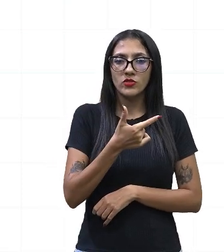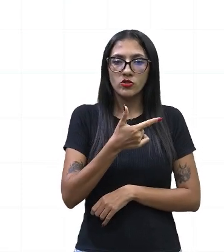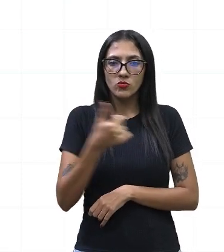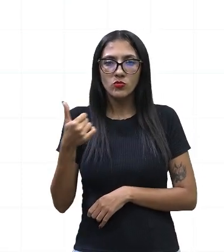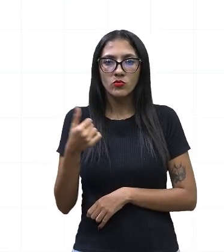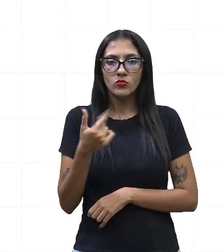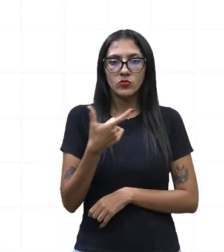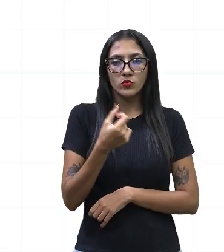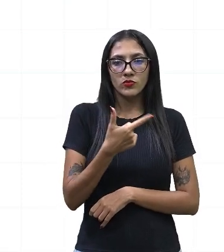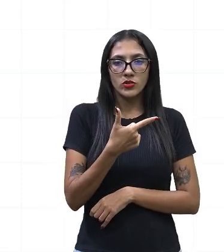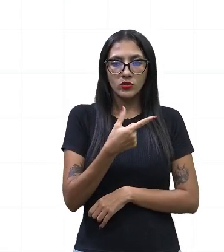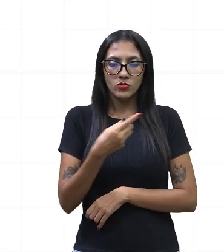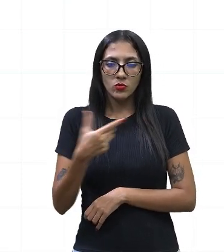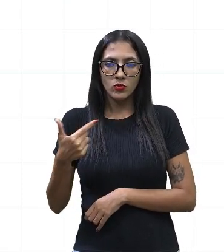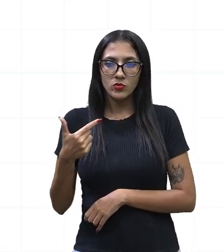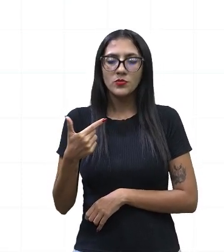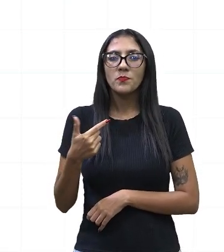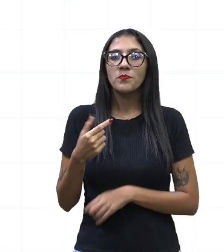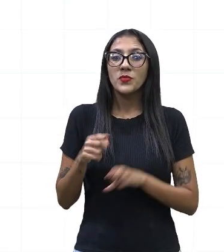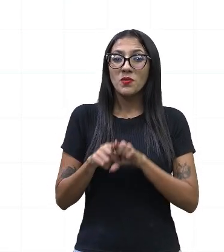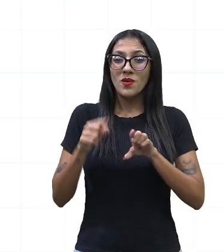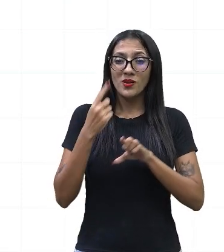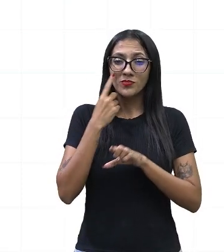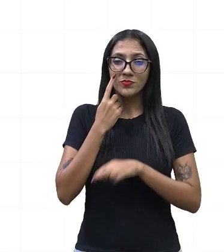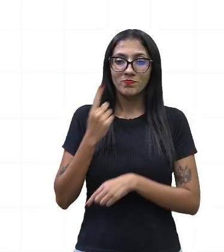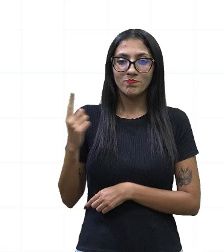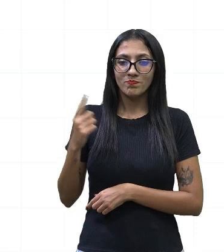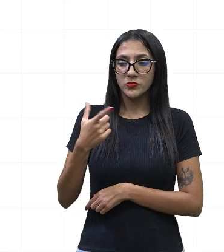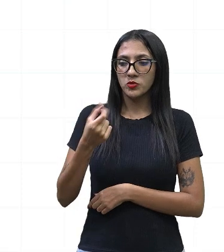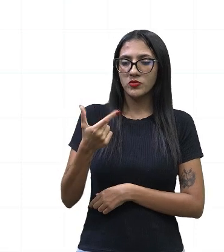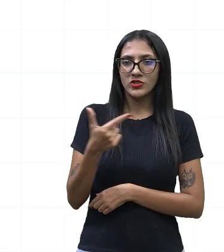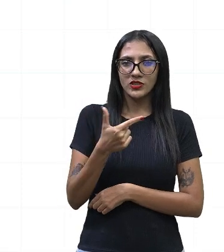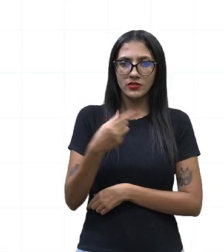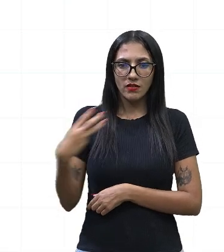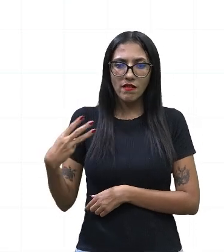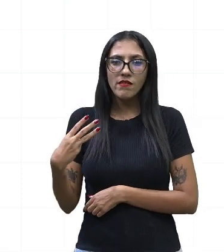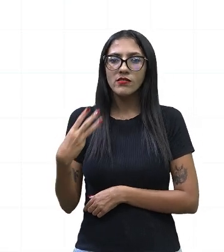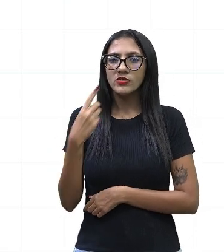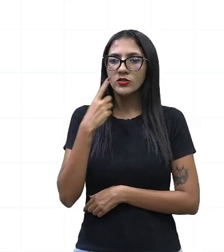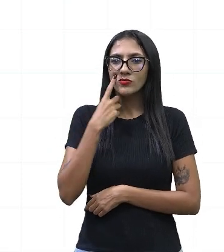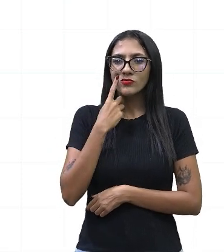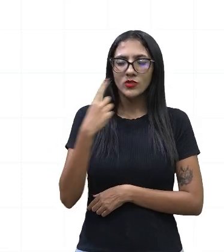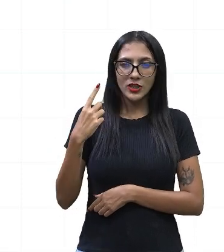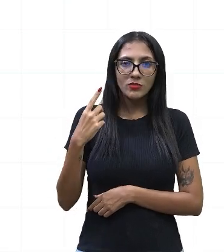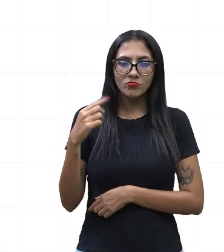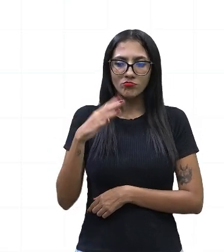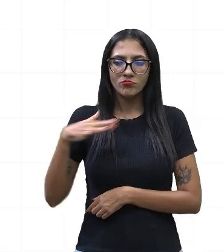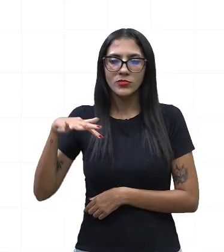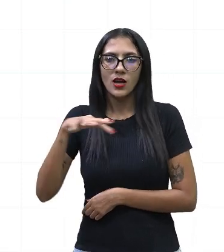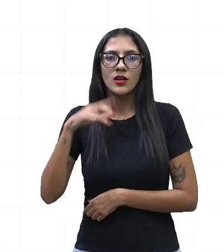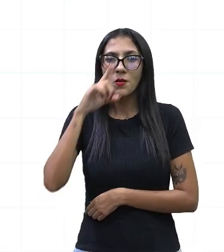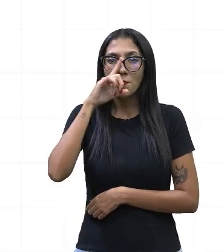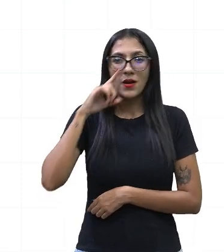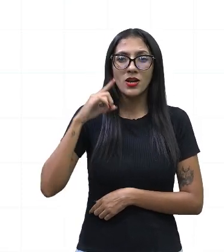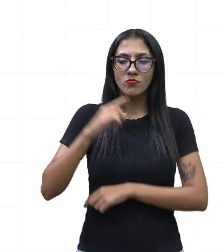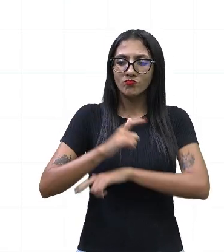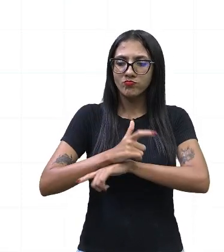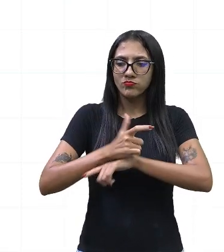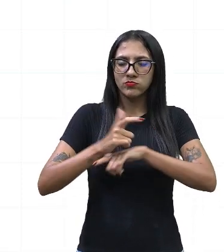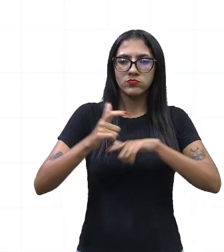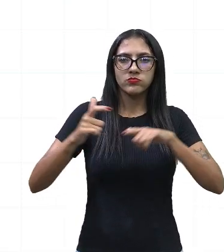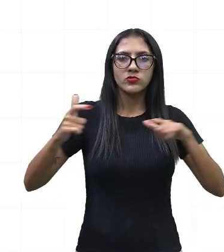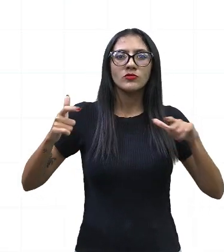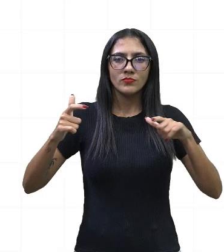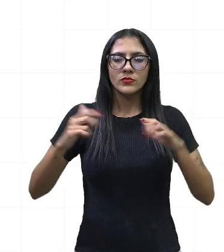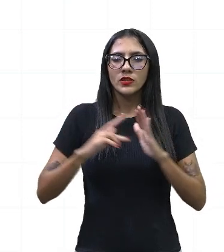2022. Mas no ano de 2023, olha só, a imagem de verde vira amarela, que é o que marca justamente a